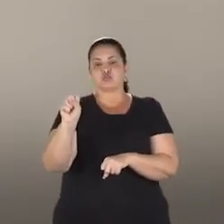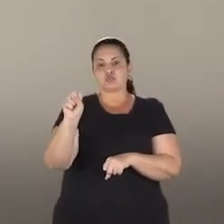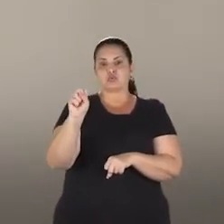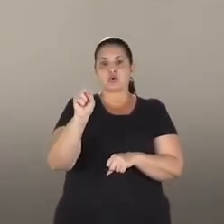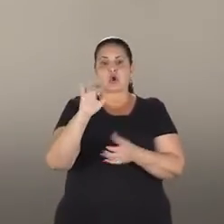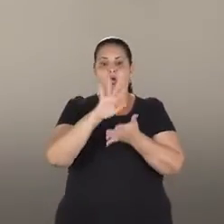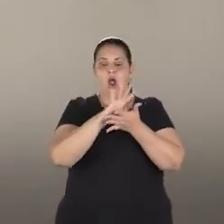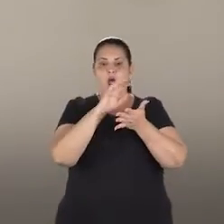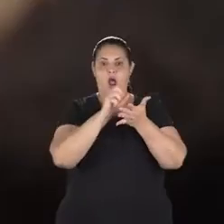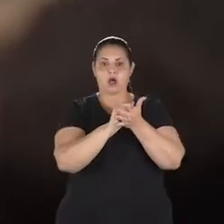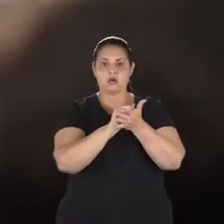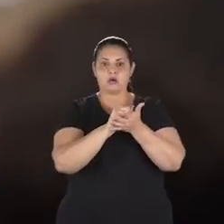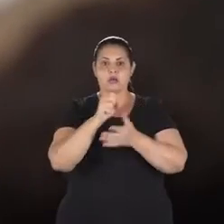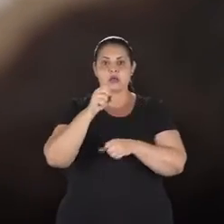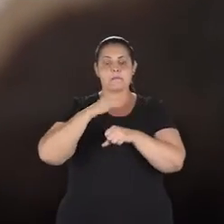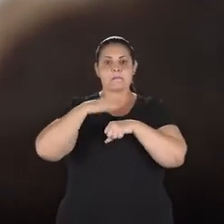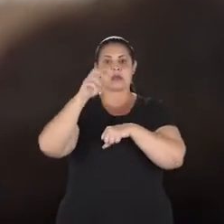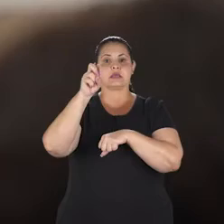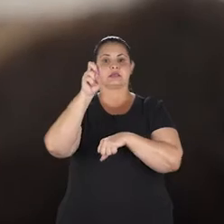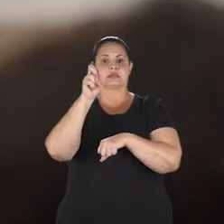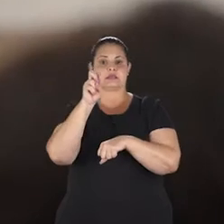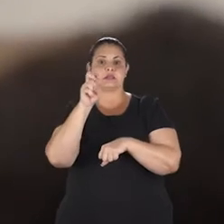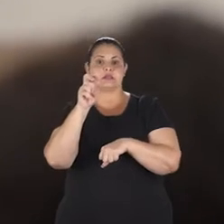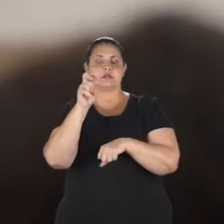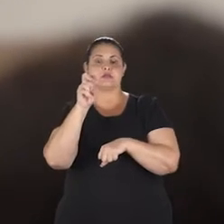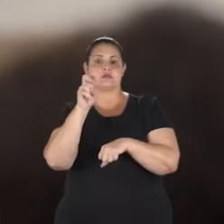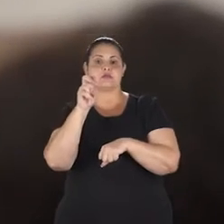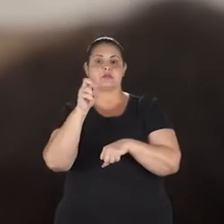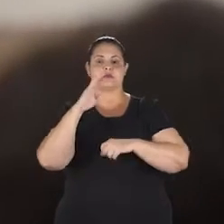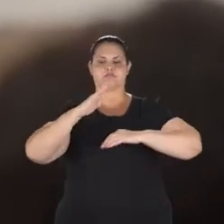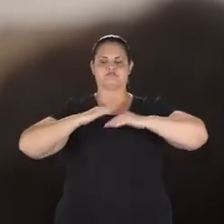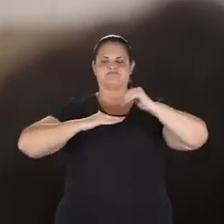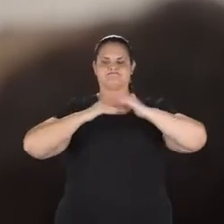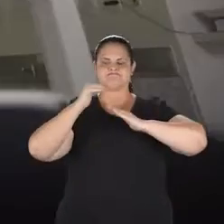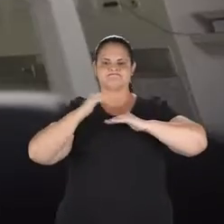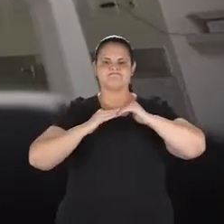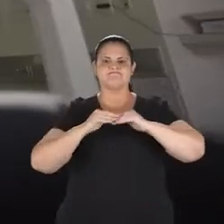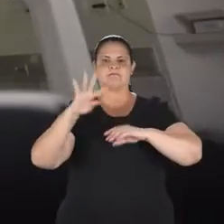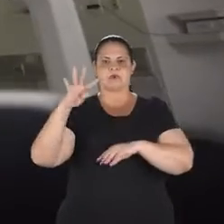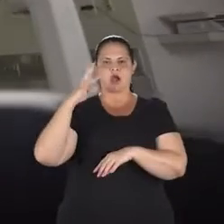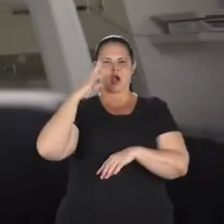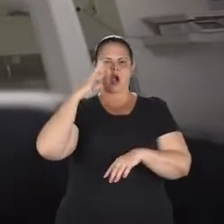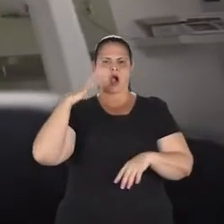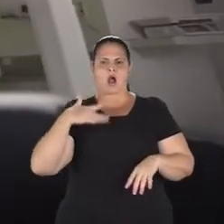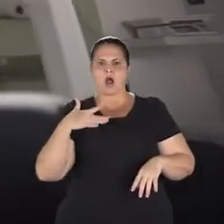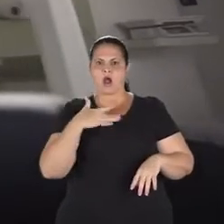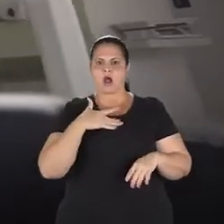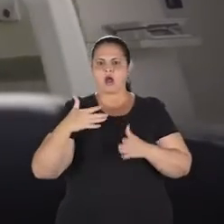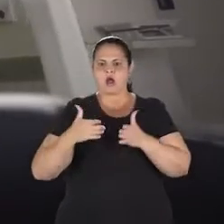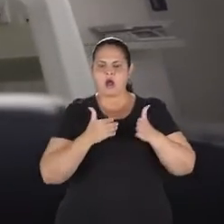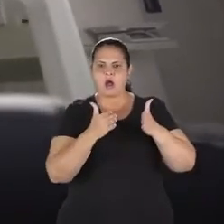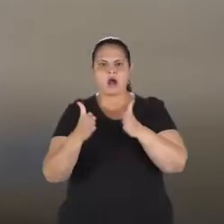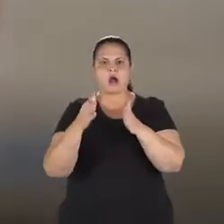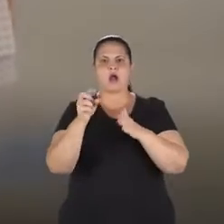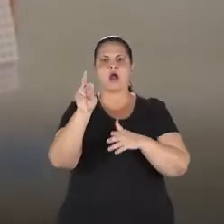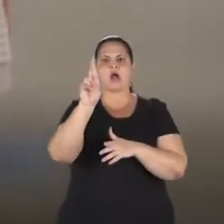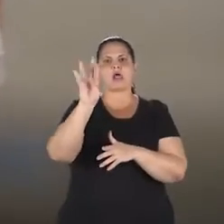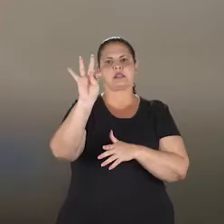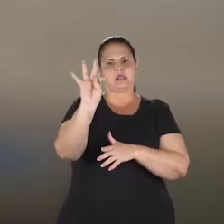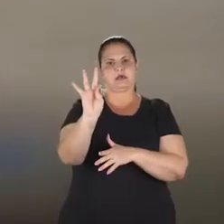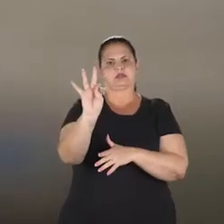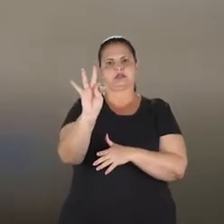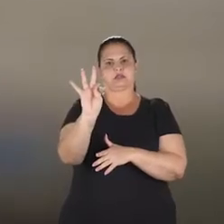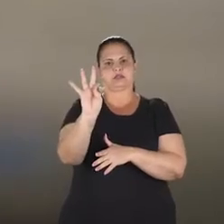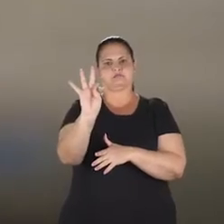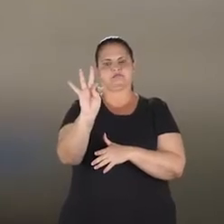à contratação de 5.500 profissionais. E atenção à saúde passou da